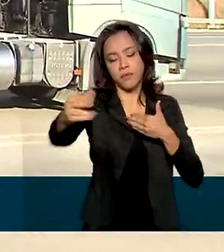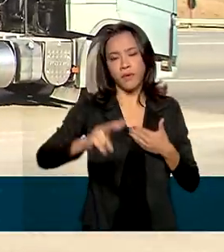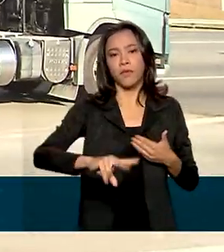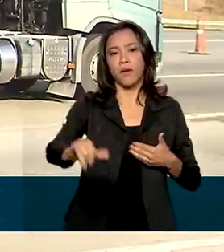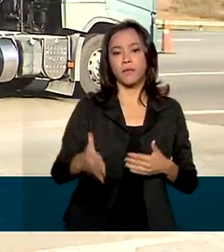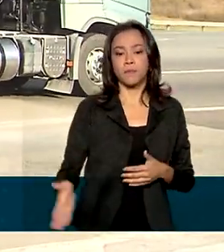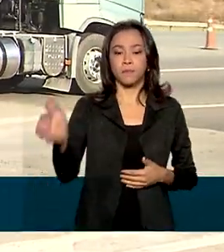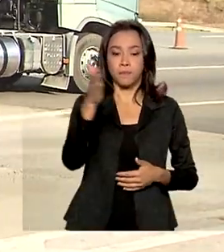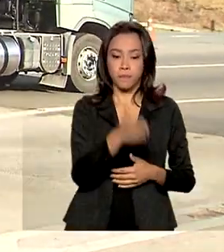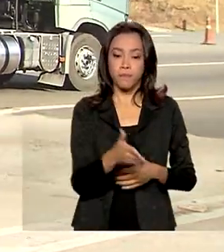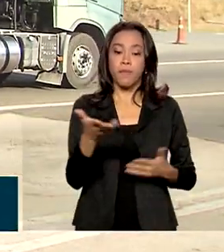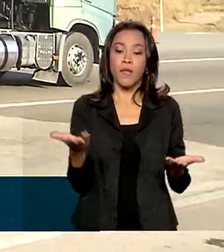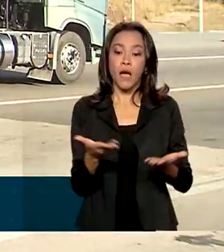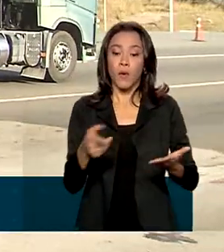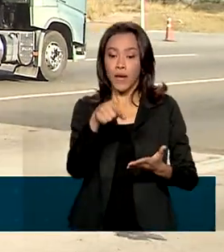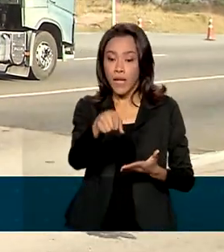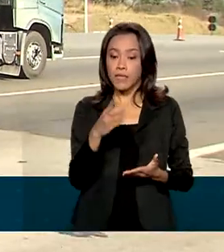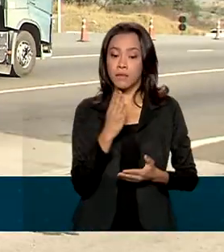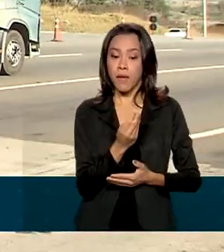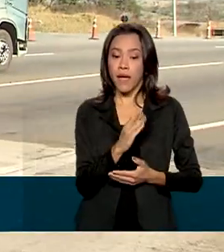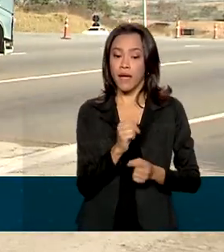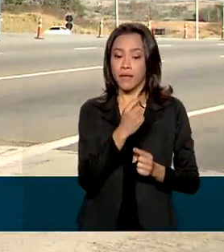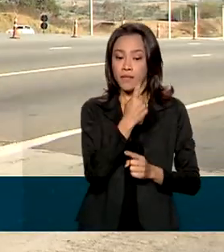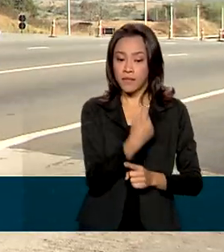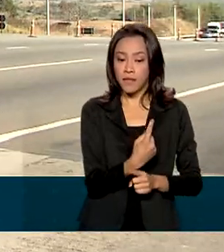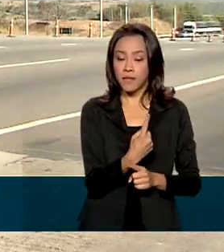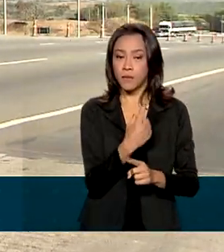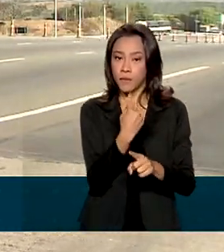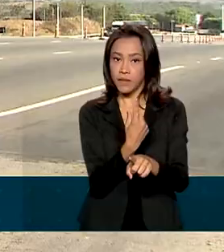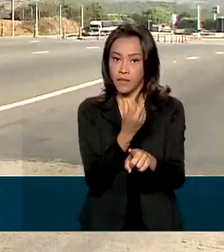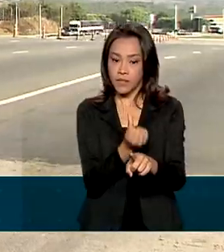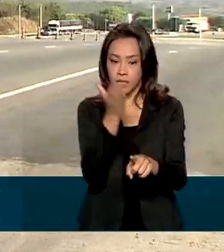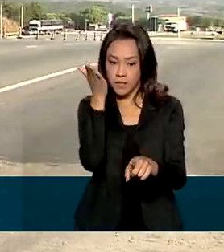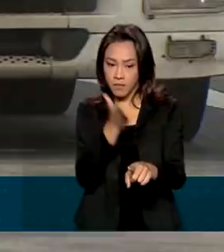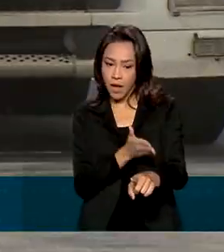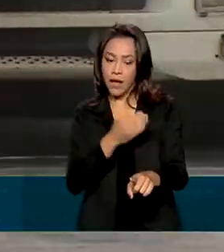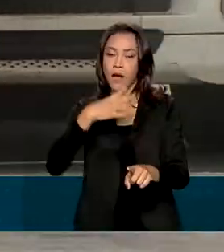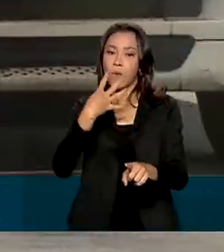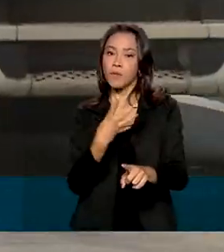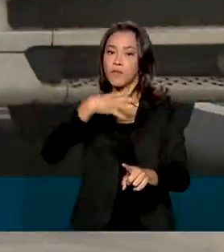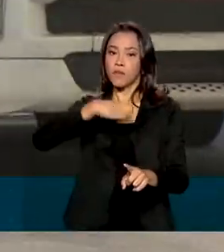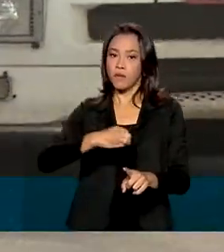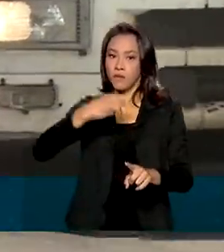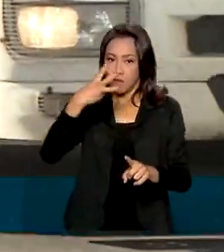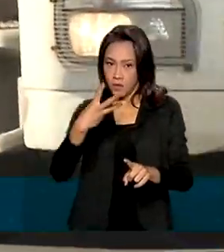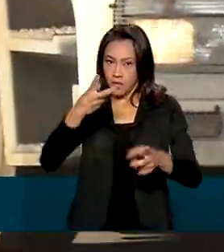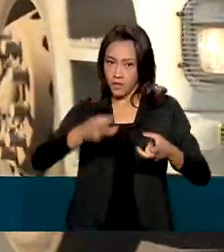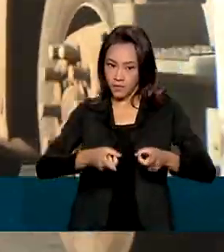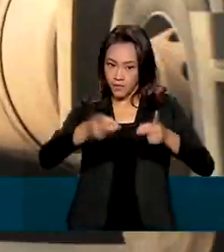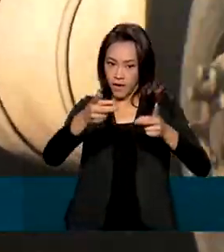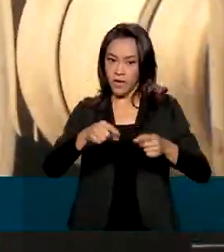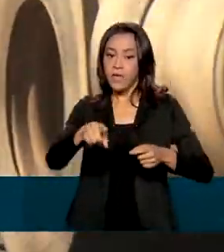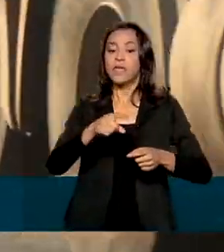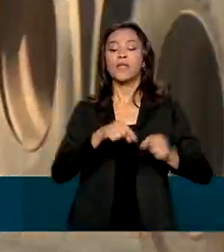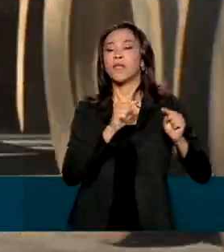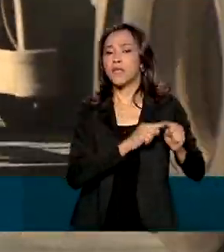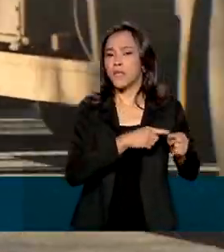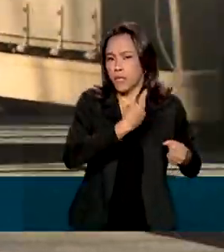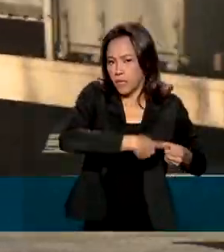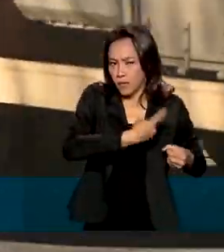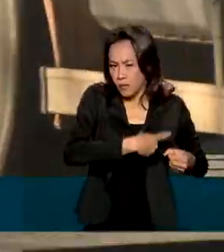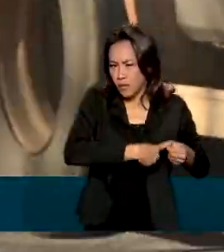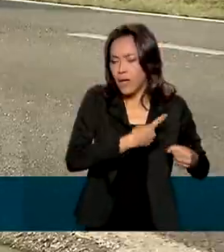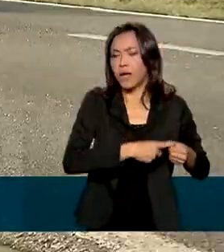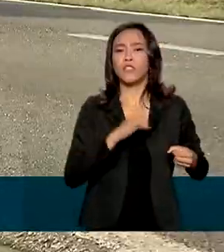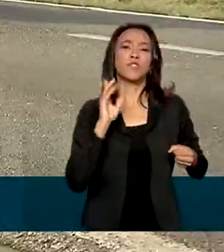Já a desestatização do trecho das BR-116 e 493, que liga governador Valadares em Minas